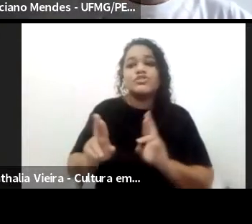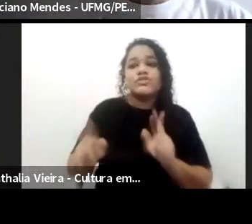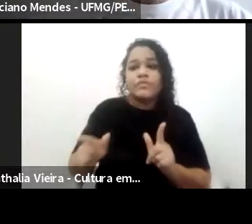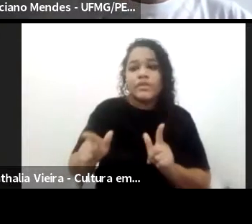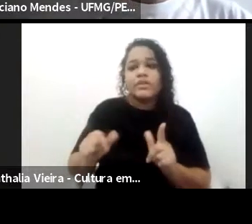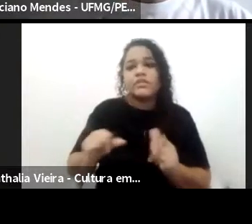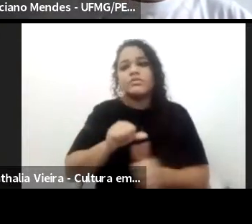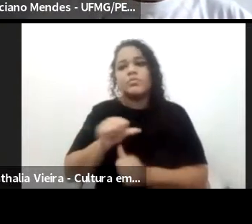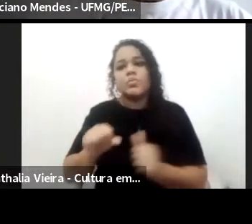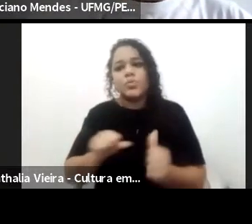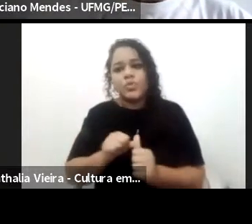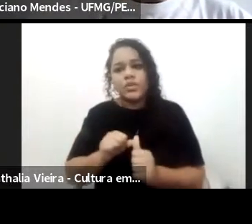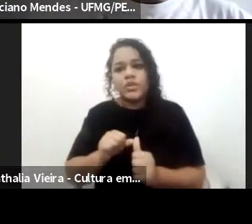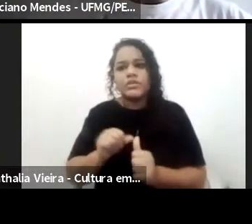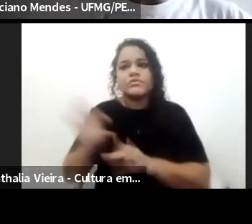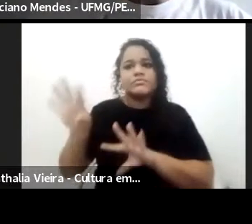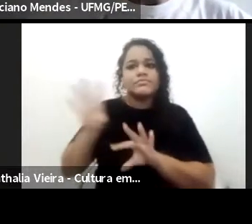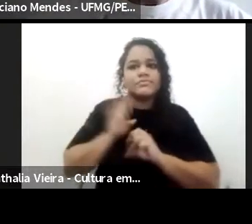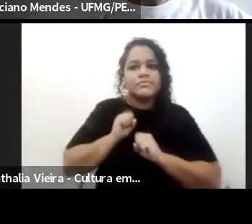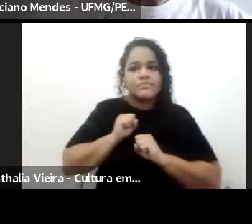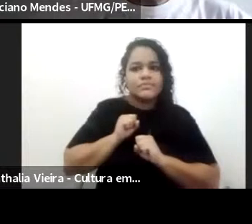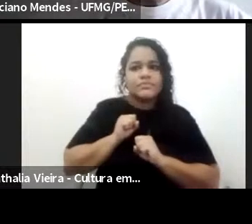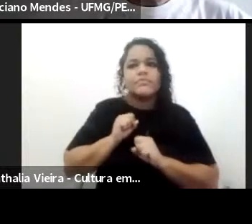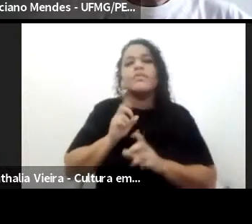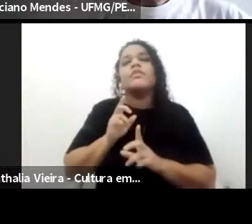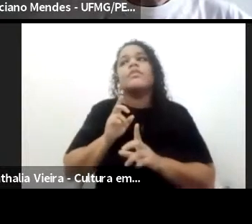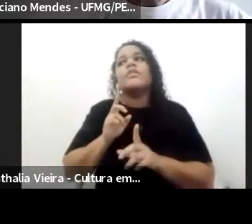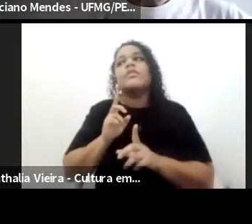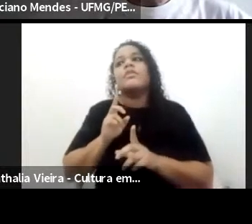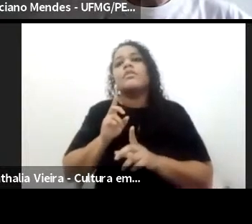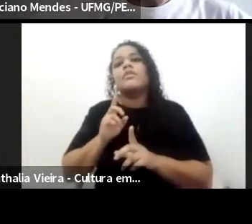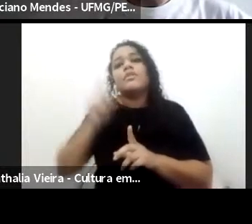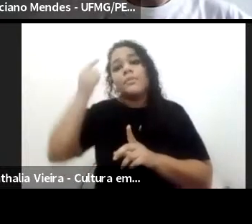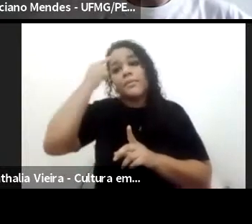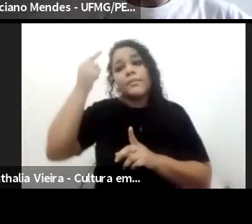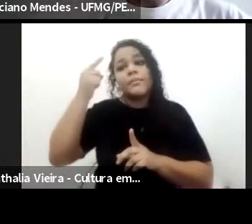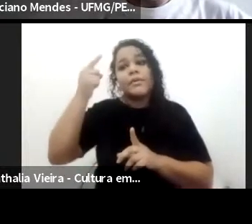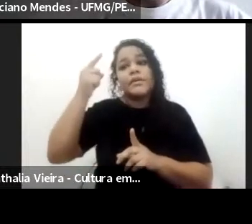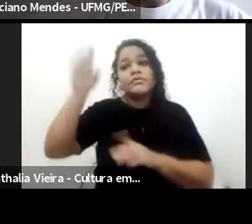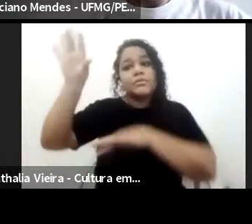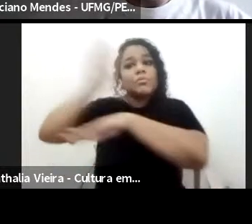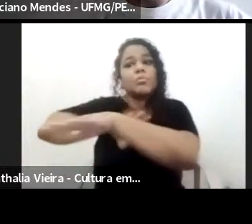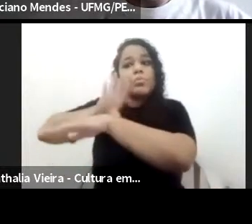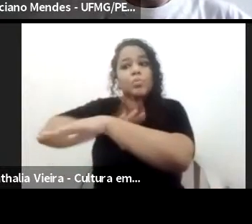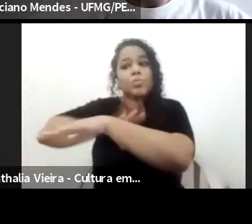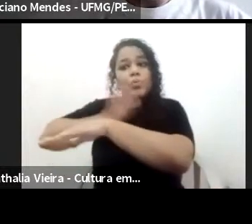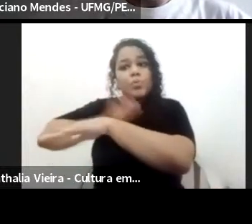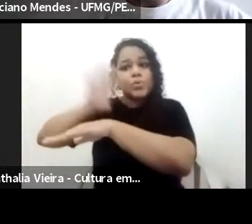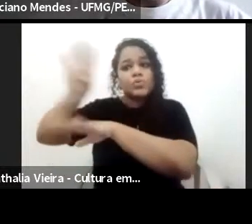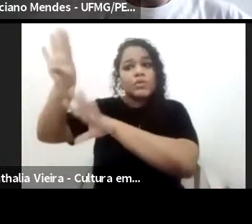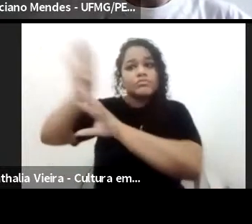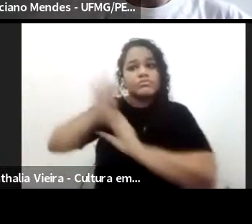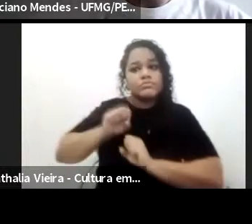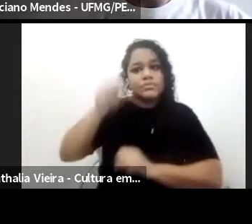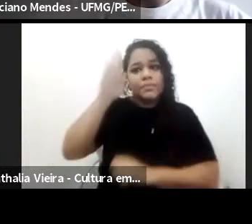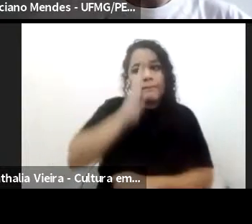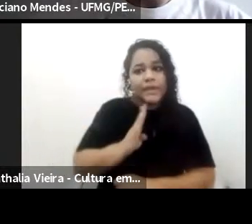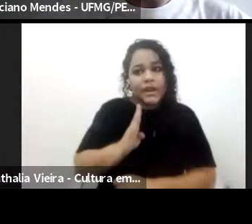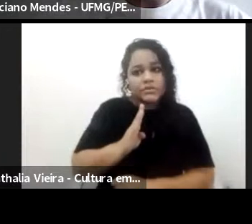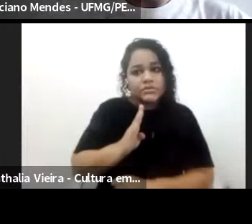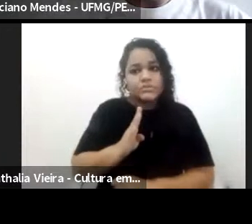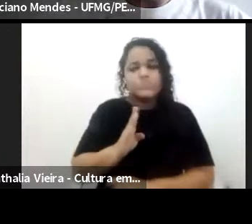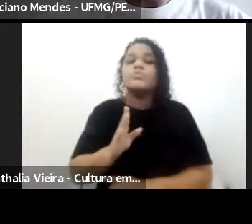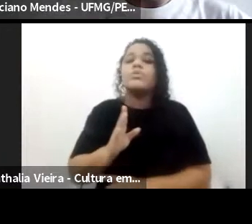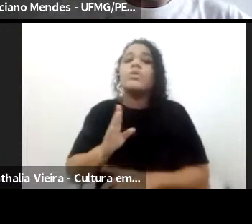de Portugal a ideia que se instala no Brasil, quanto também quando você pensa nessa longa duração do século